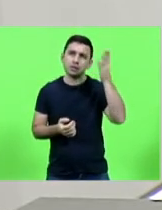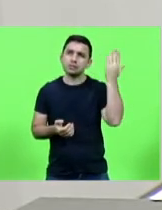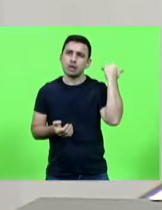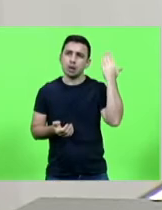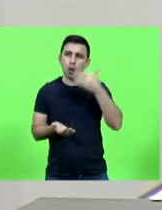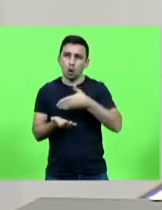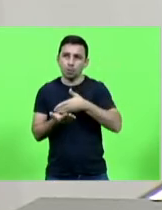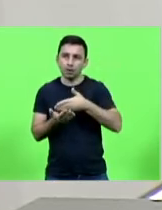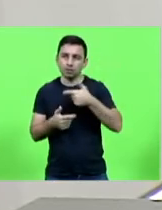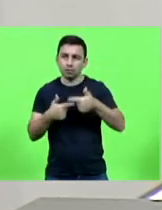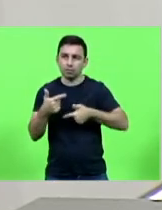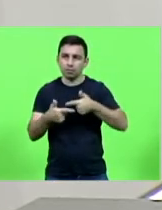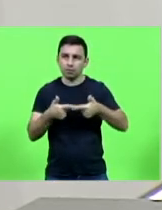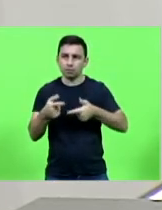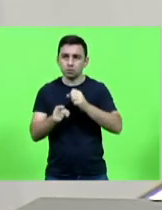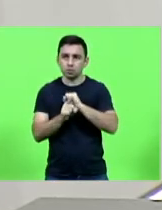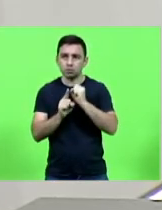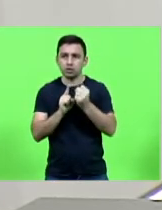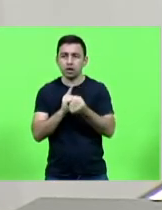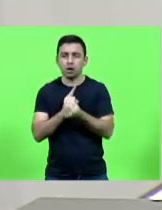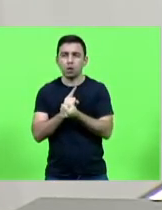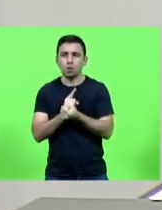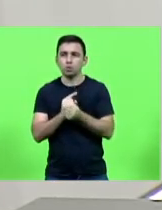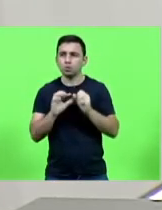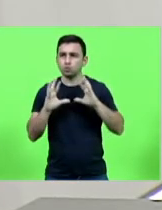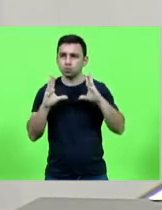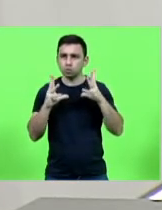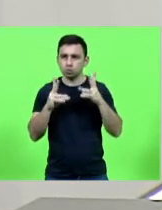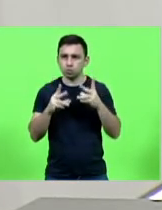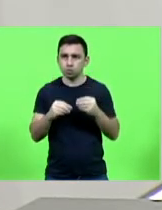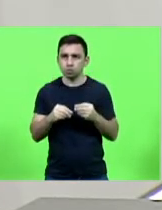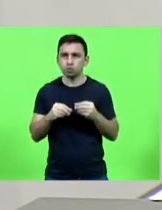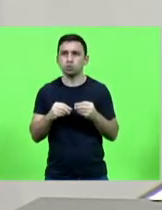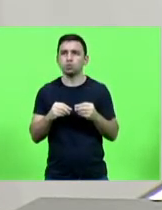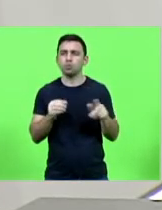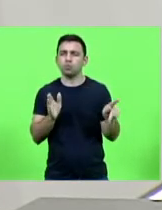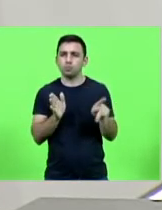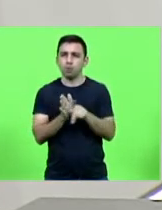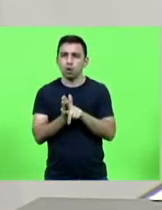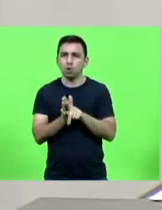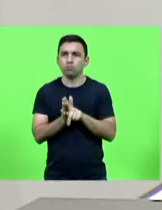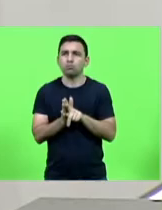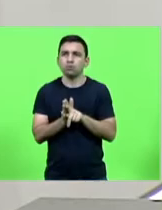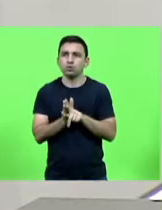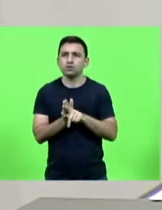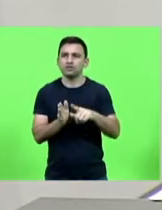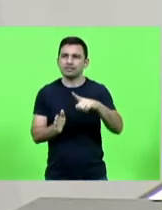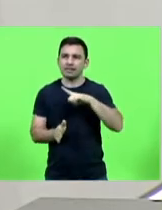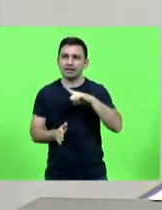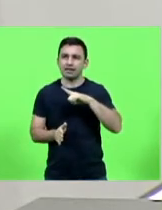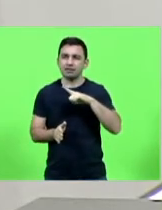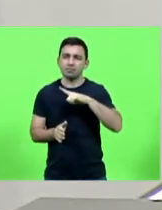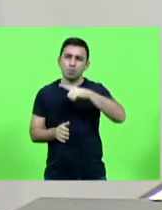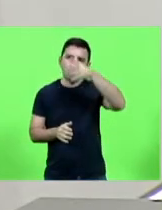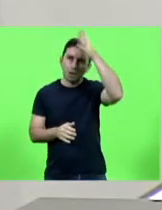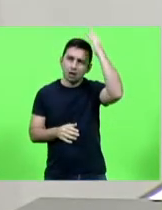social os bombeiros além da segurança do combate a incêndio de atender